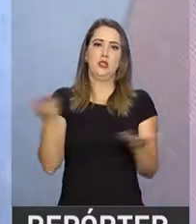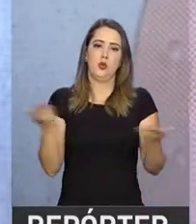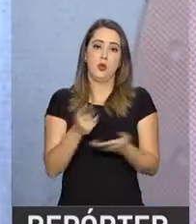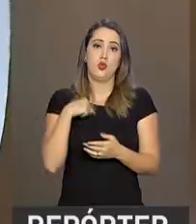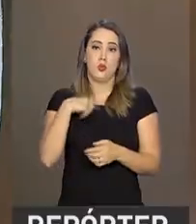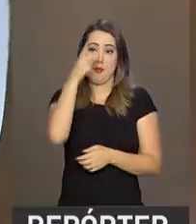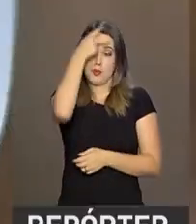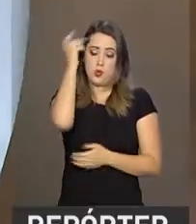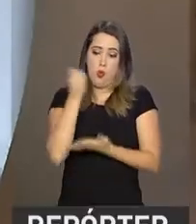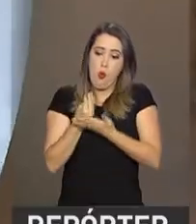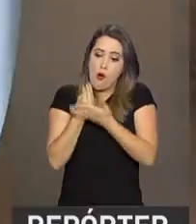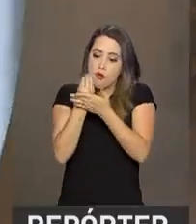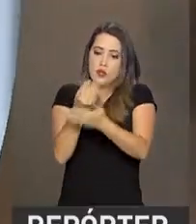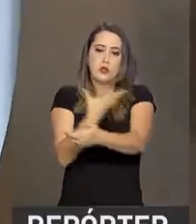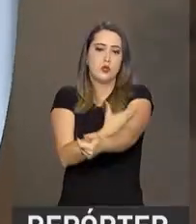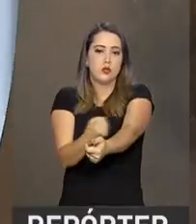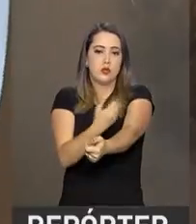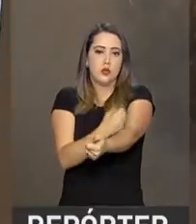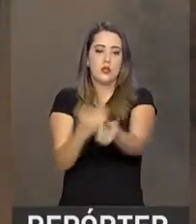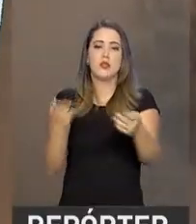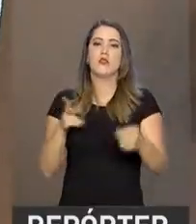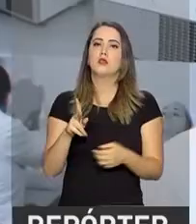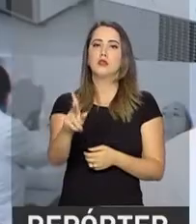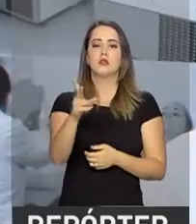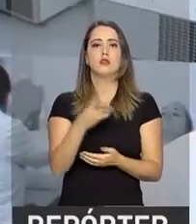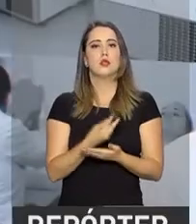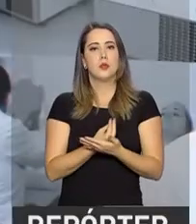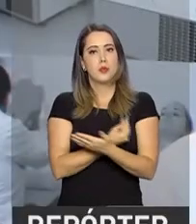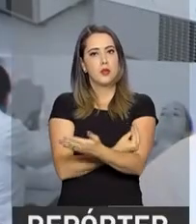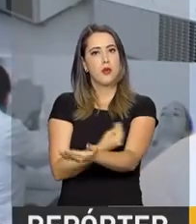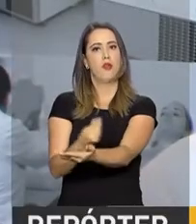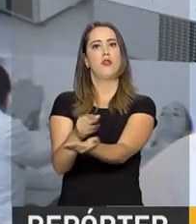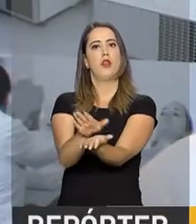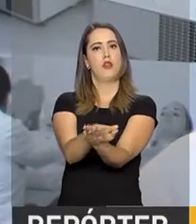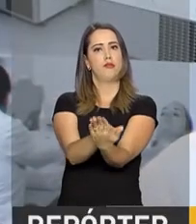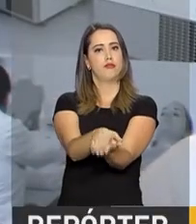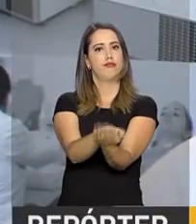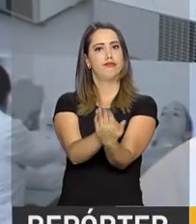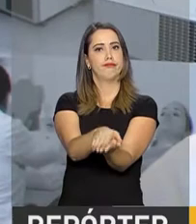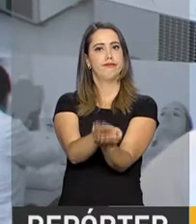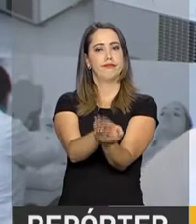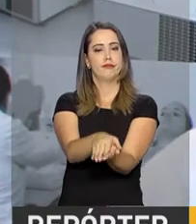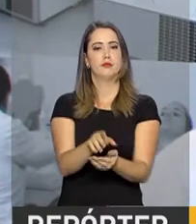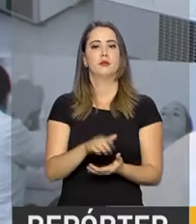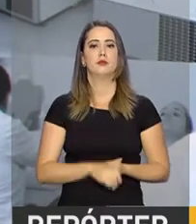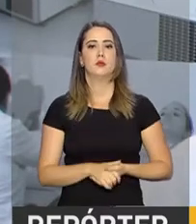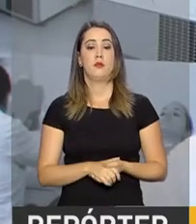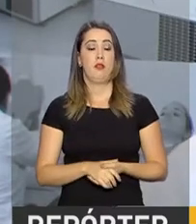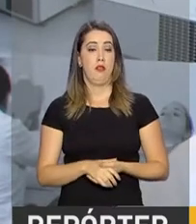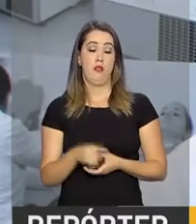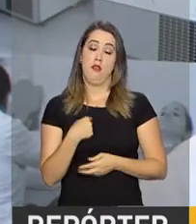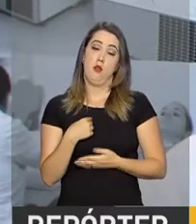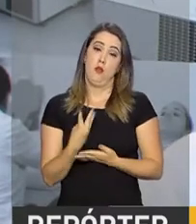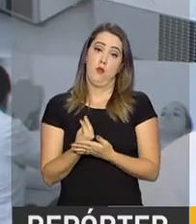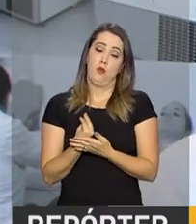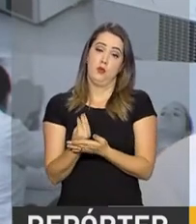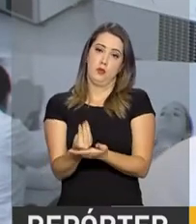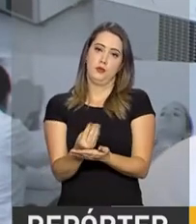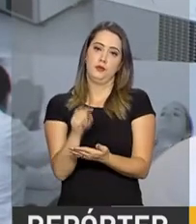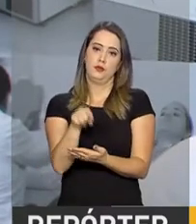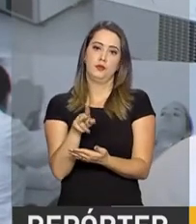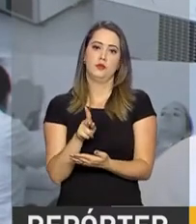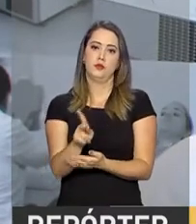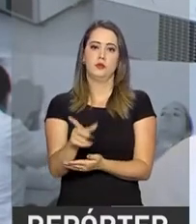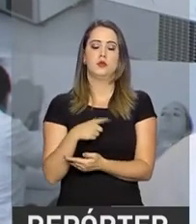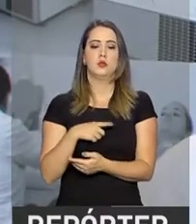sangue e também passou a ser um doador regular. Eu estou ajudando, fazendo o bem sem ver a quem, né? E isso é muito importante. Sinto